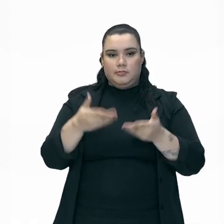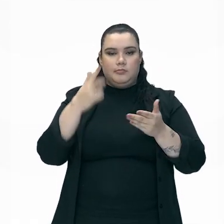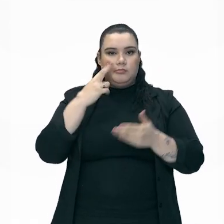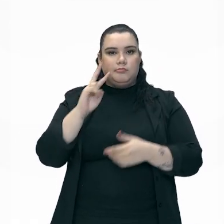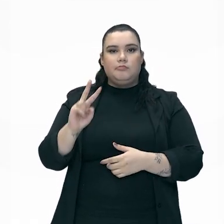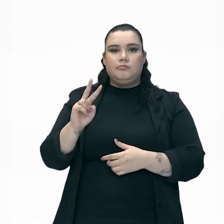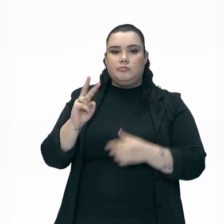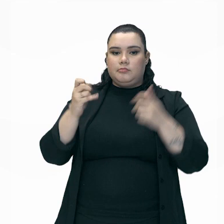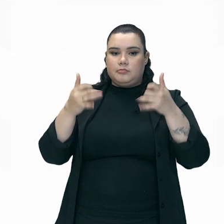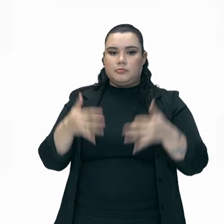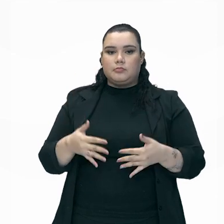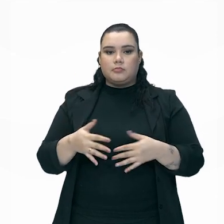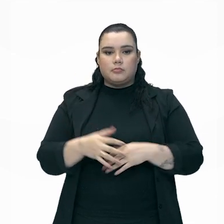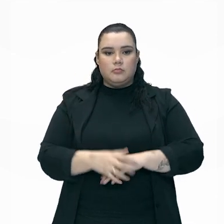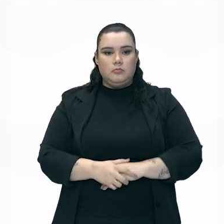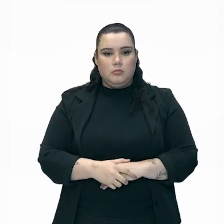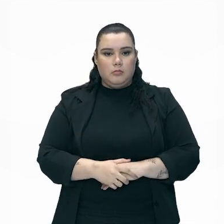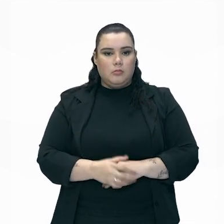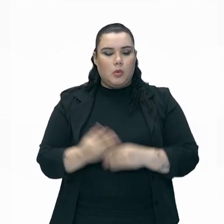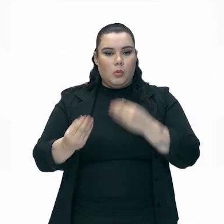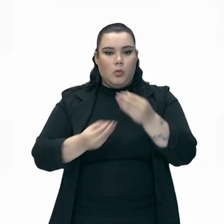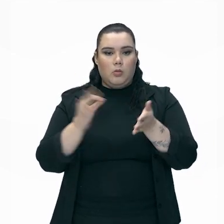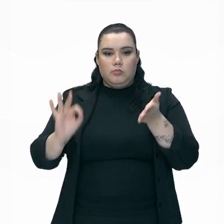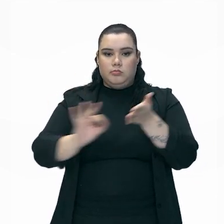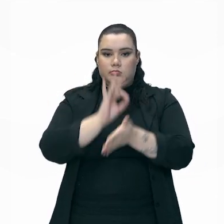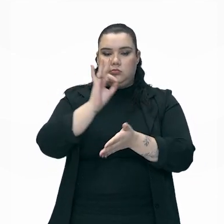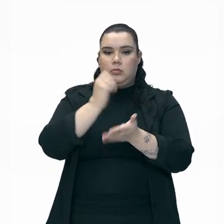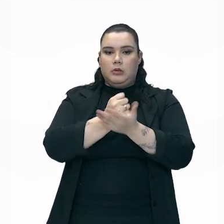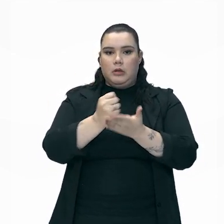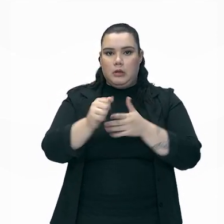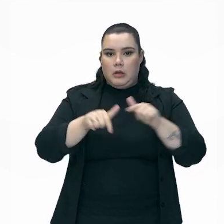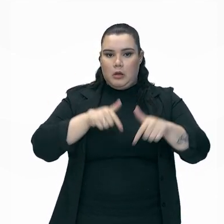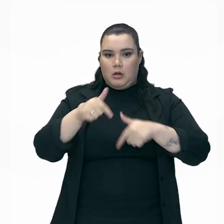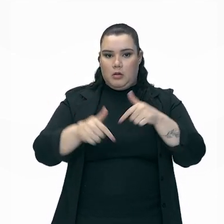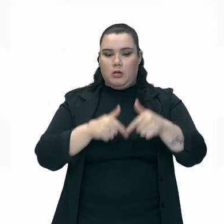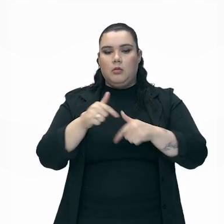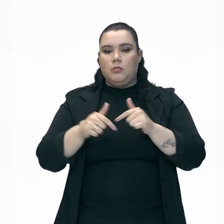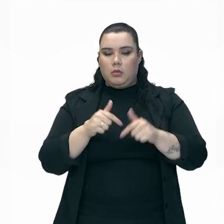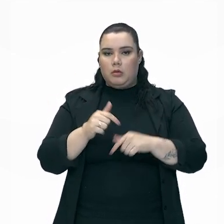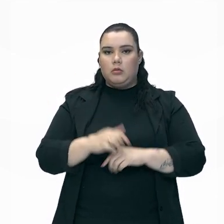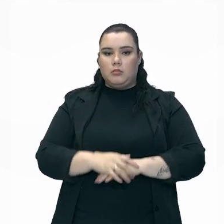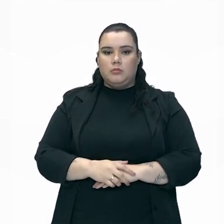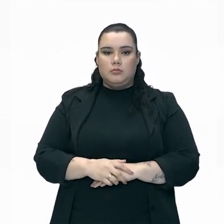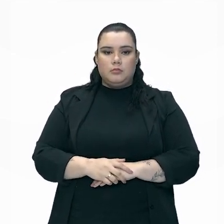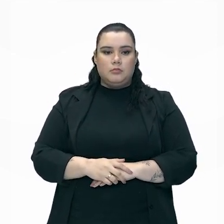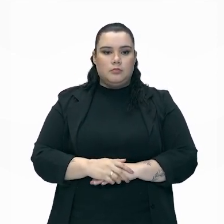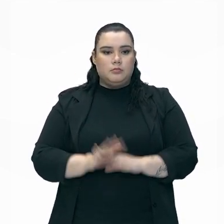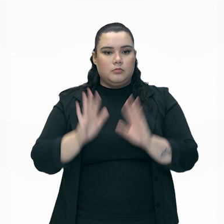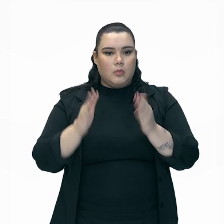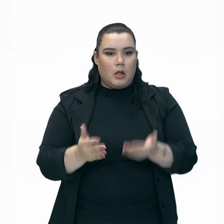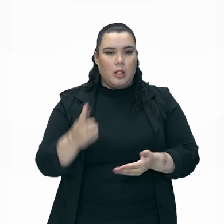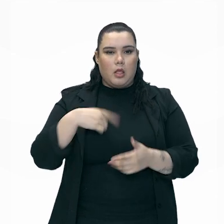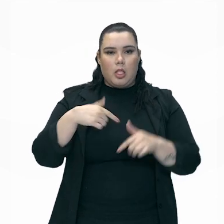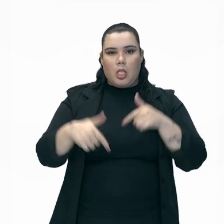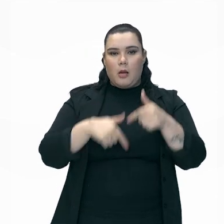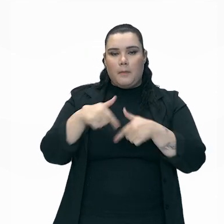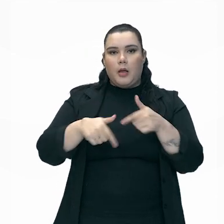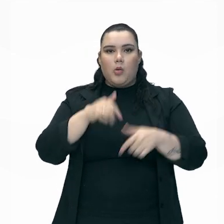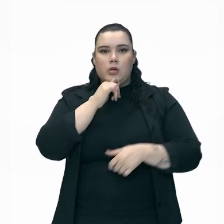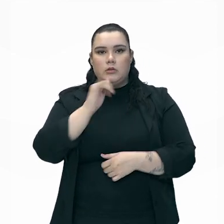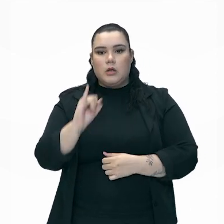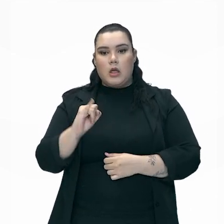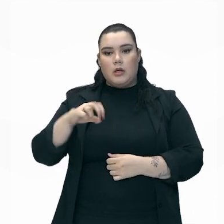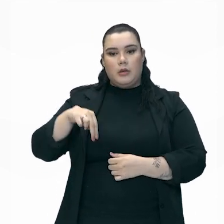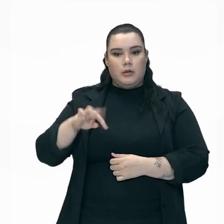tela, né? Como é o caso das flexibilizações de contratos de trabalho. A gente já tem aí trabalhos intermitentes, por exemplo, né?